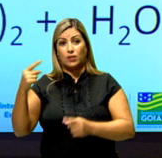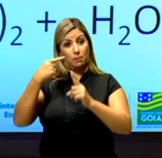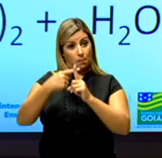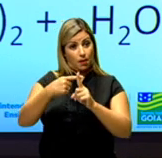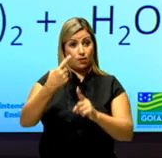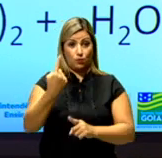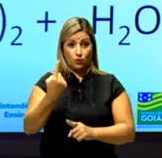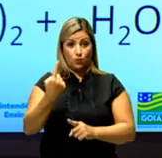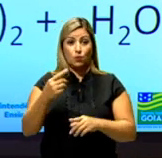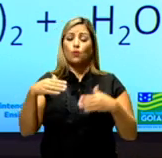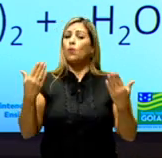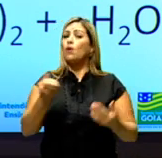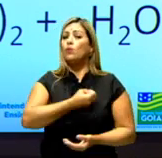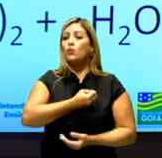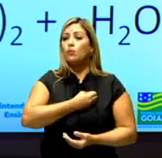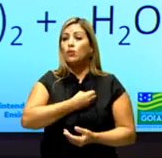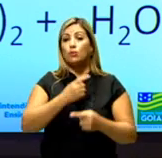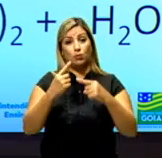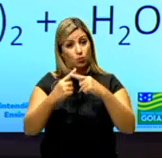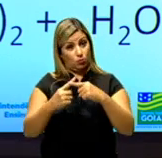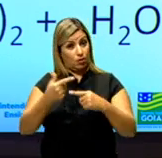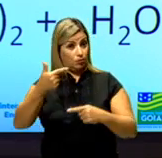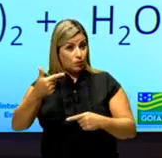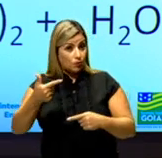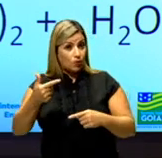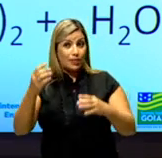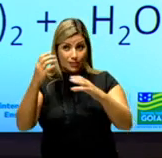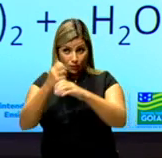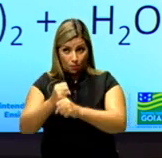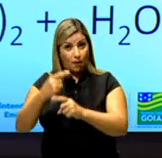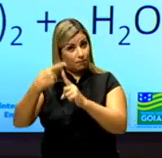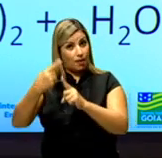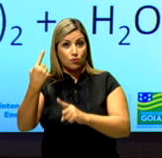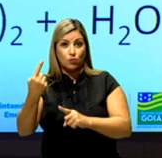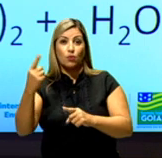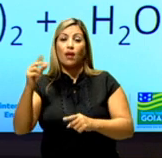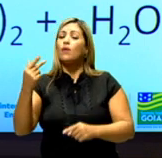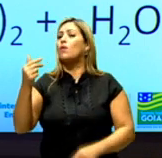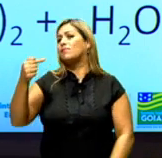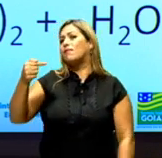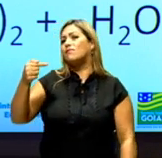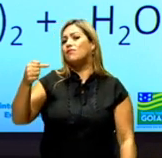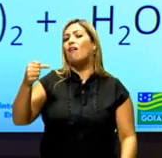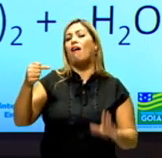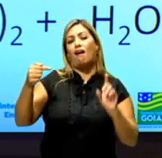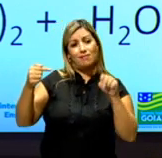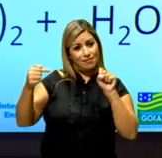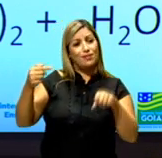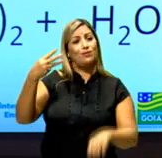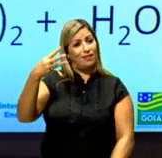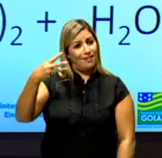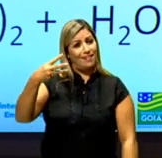um. Qual é o número que multiplicado por dois e somado mais um dá sete? Isso. O